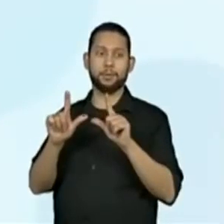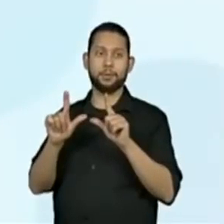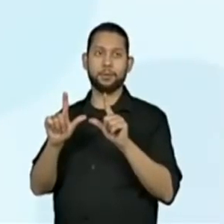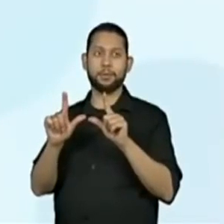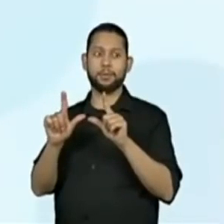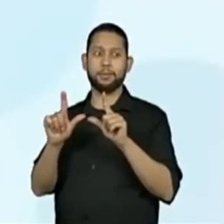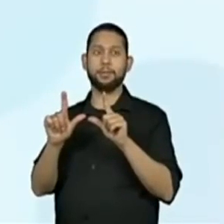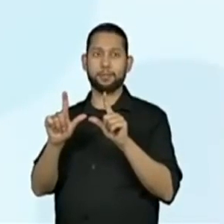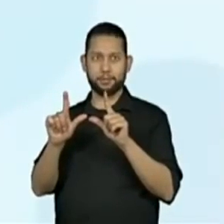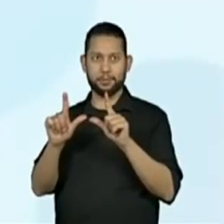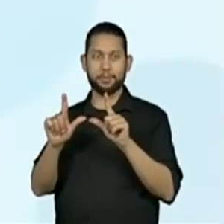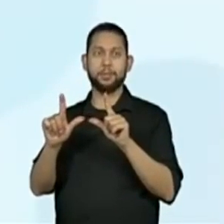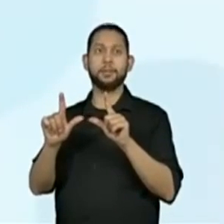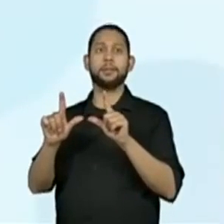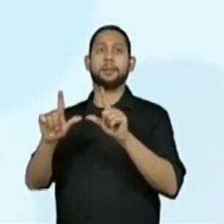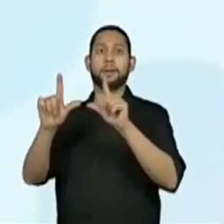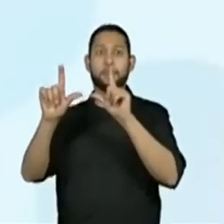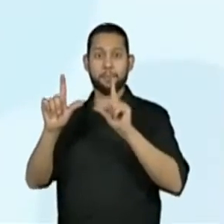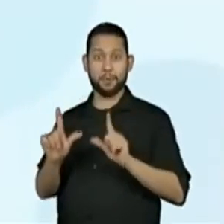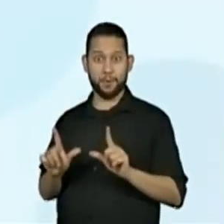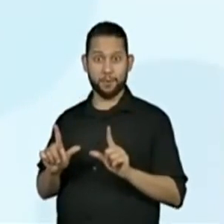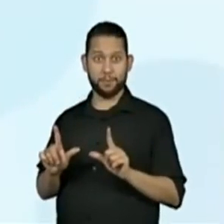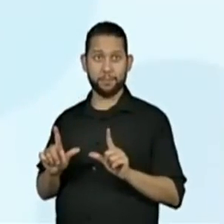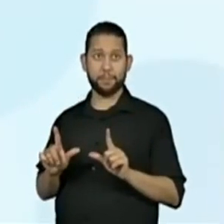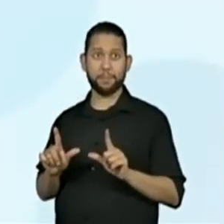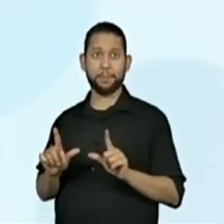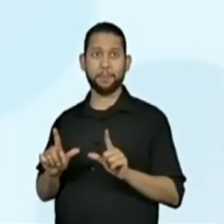Se você tiver um material, você pode fazer isso também.